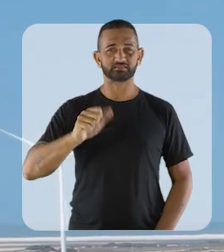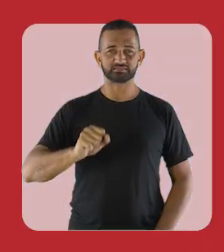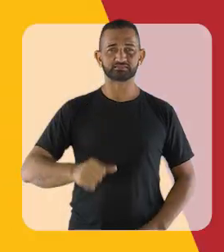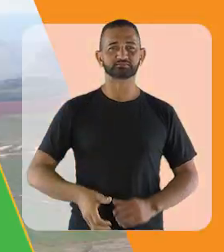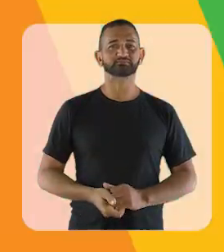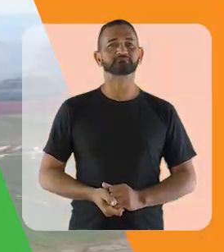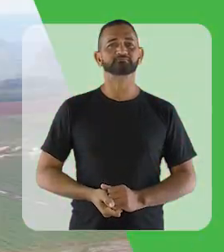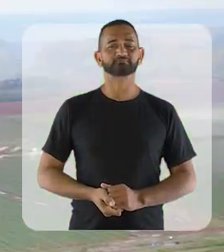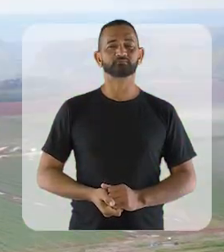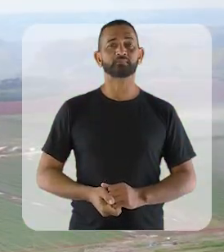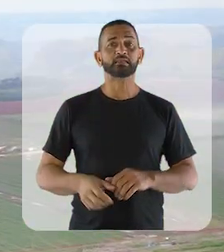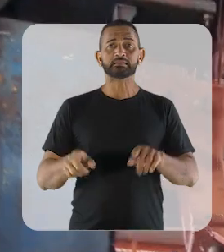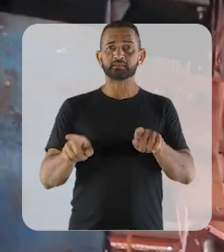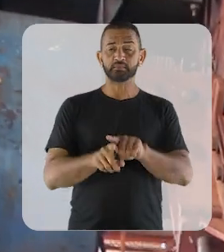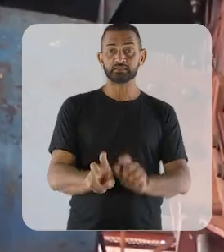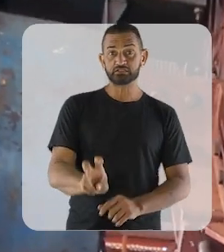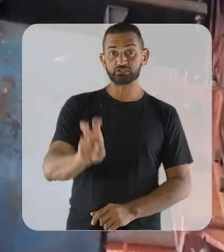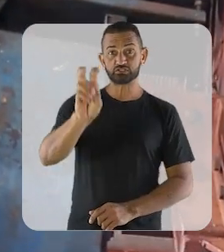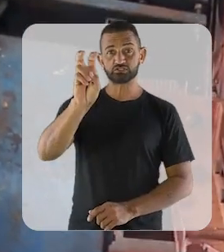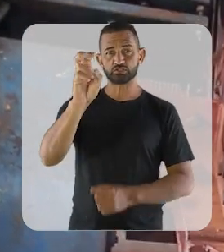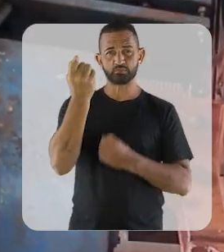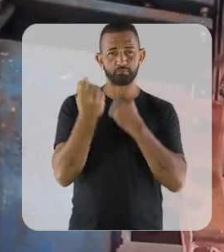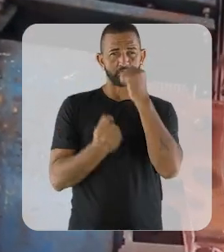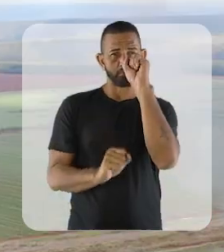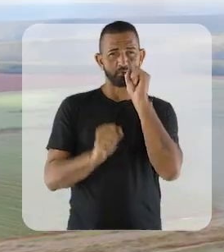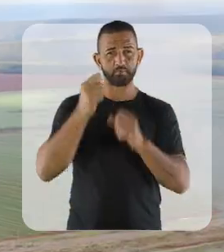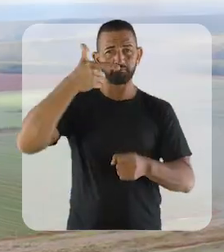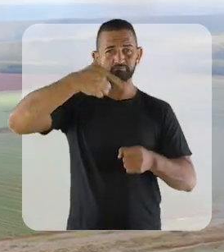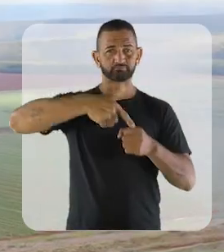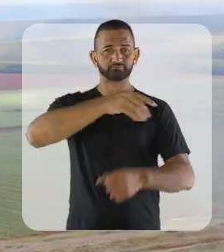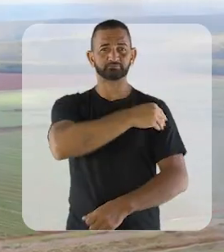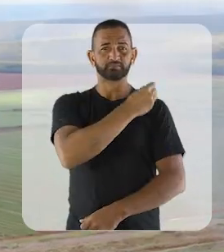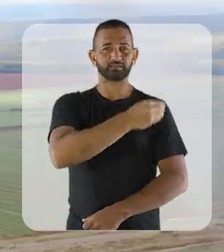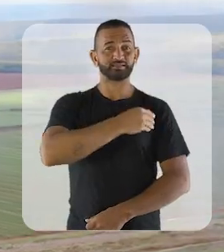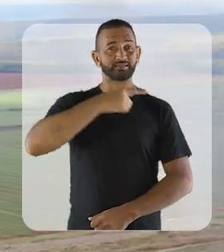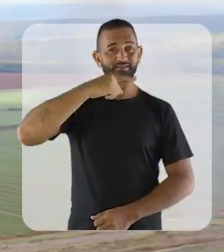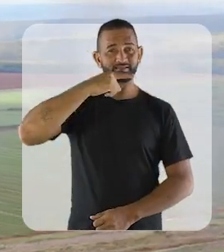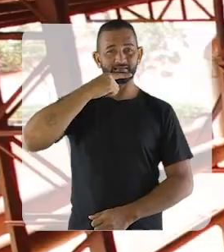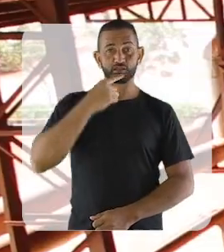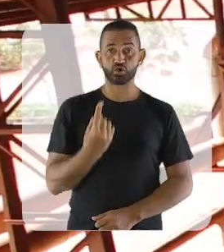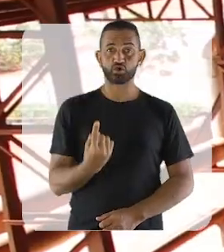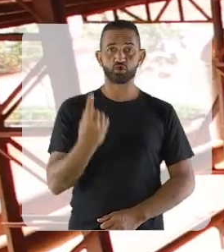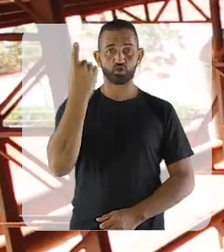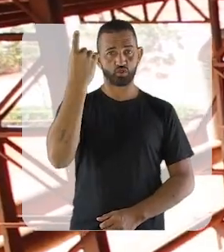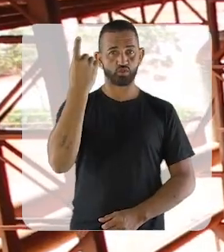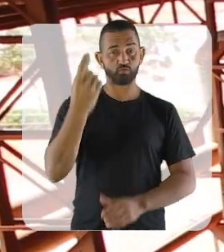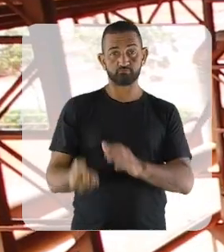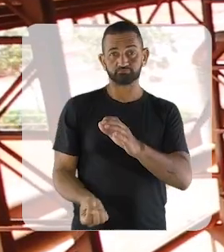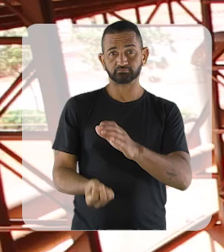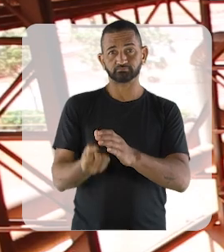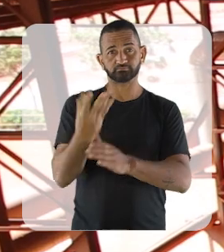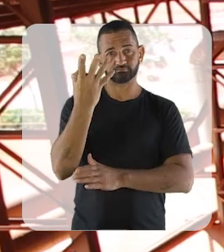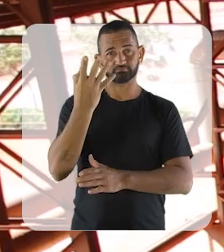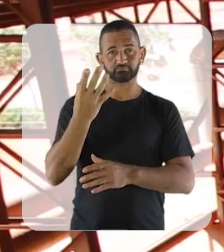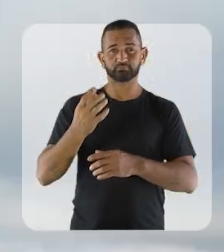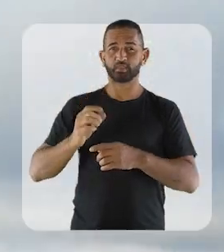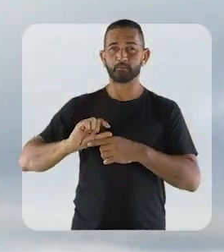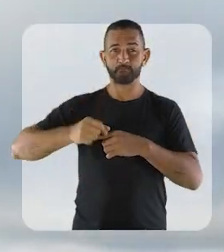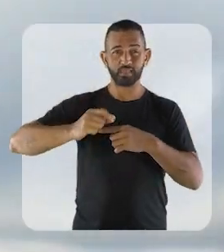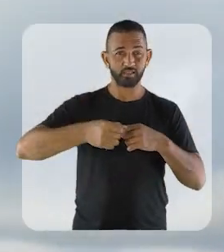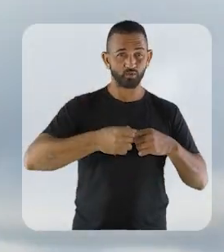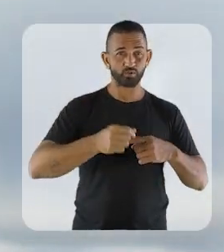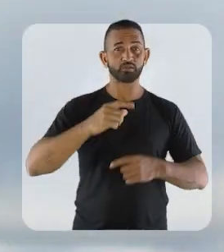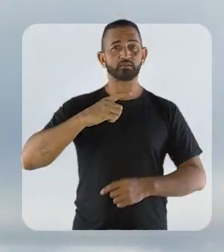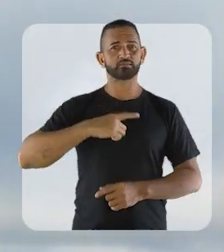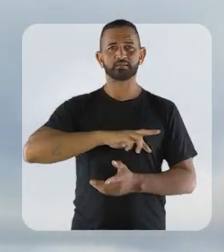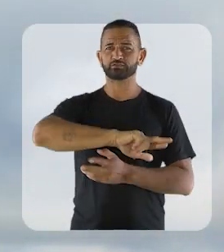Já são cinco usinas de etanol de cana-de-açúcar e uma em implantação de etanol de milho,